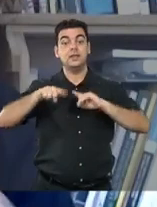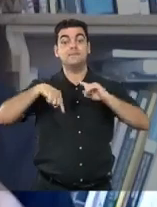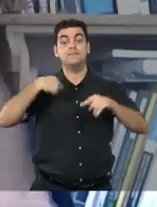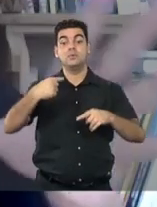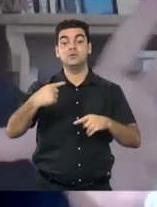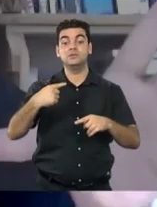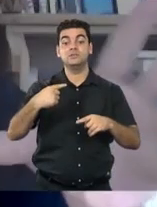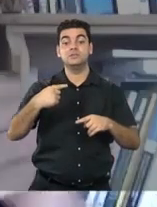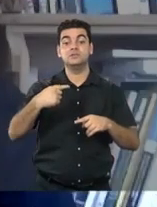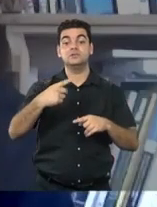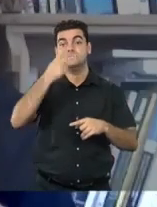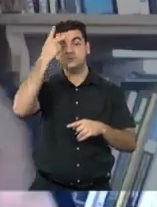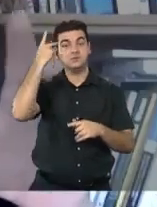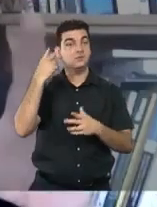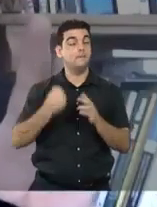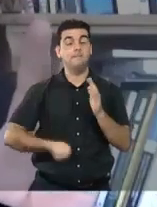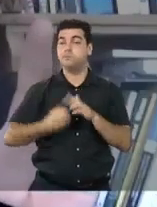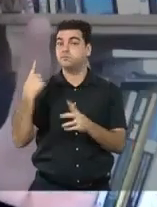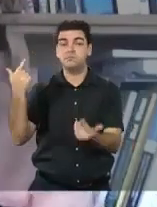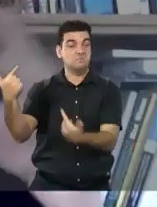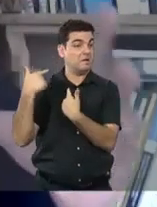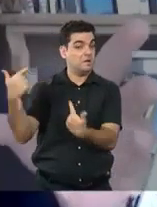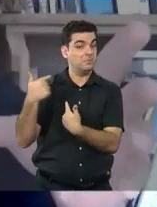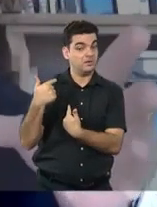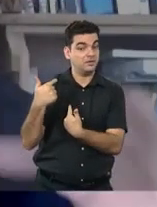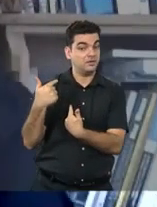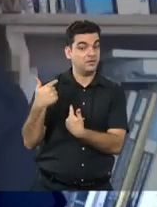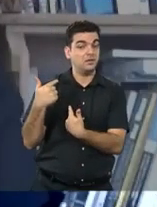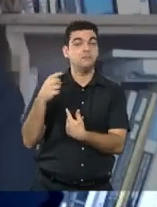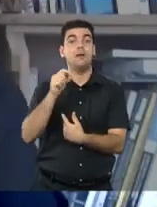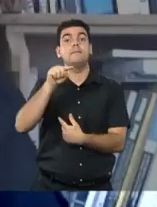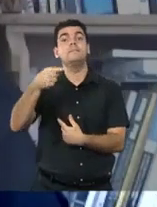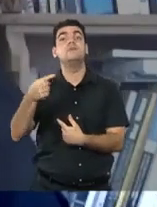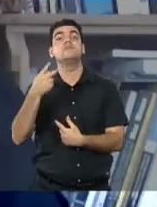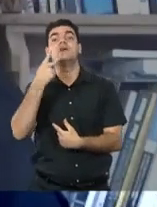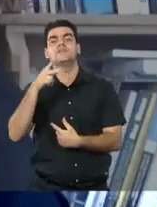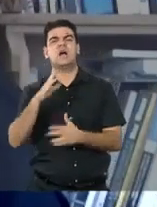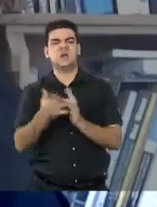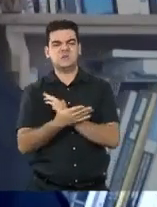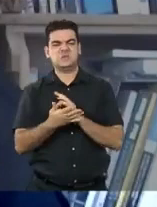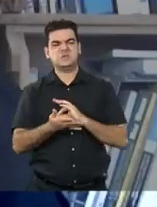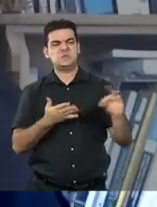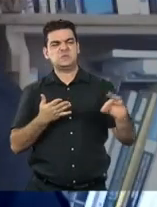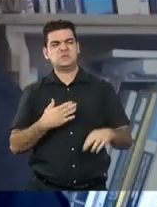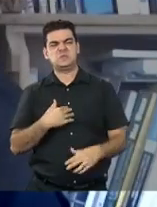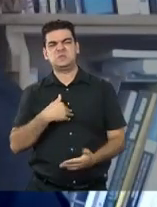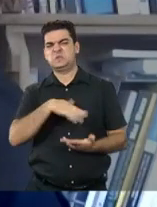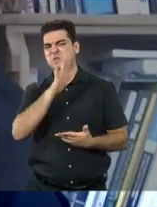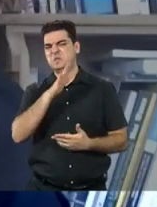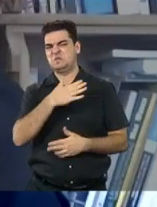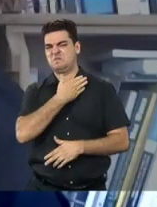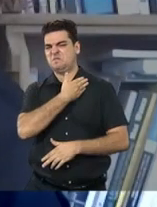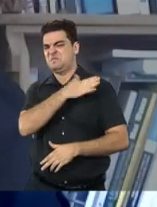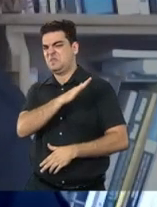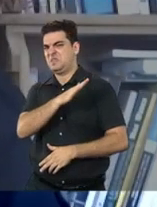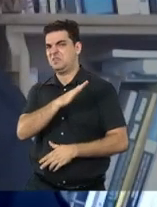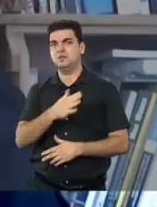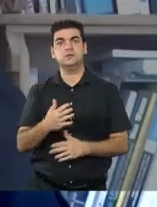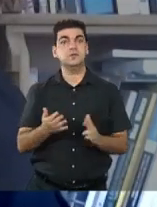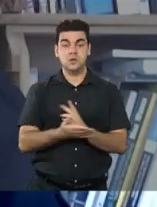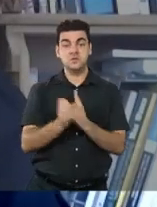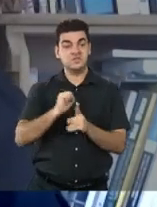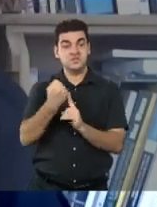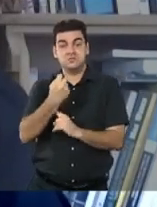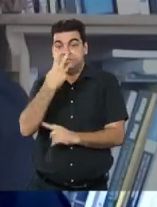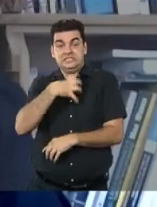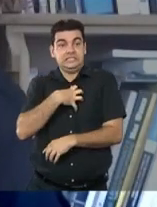recebi mais de mil mensagens de ódio. Dessas mil, a maioria vinha a palavra nojo. O que é isso que parte da cidade tem